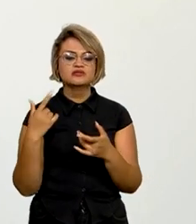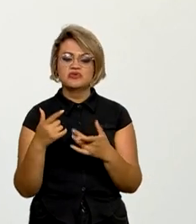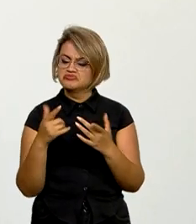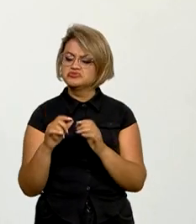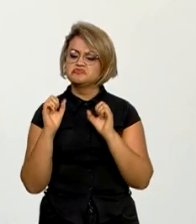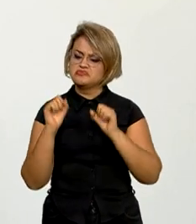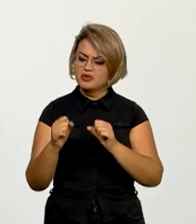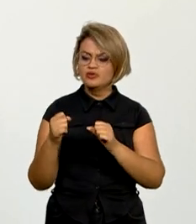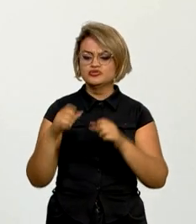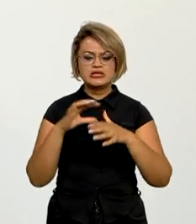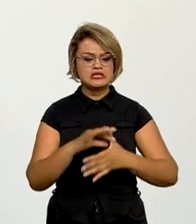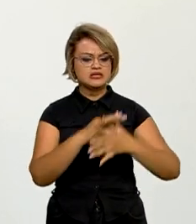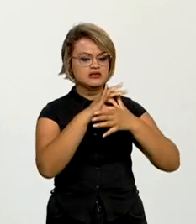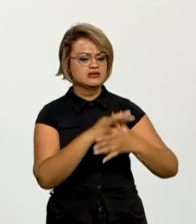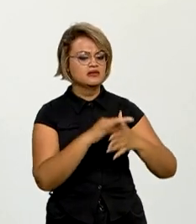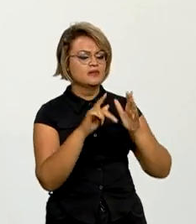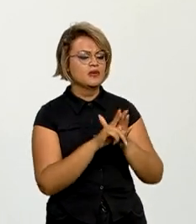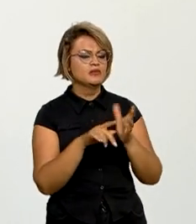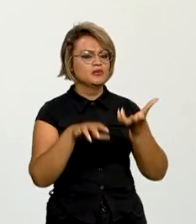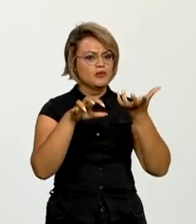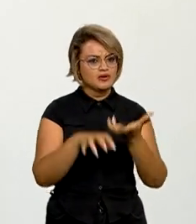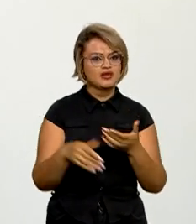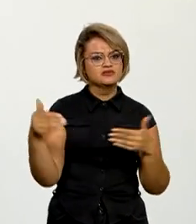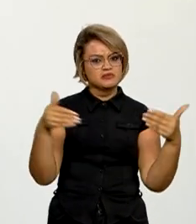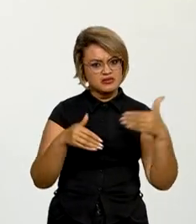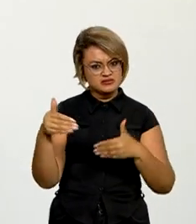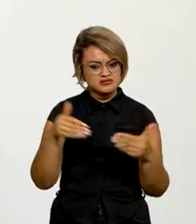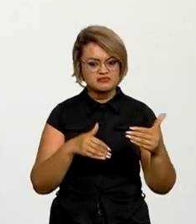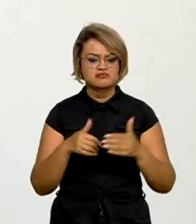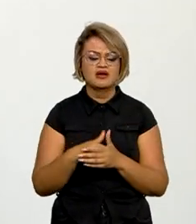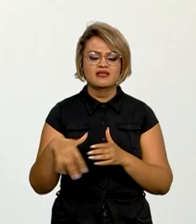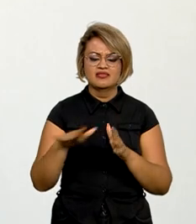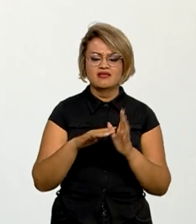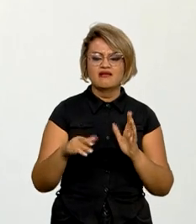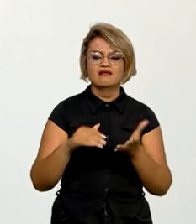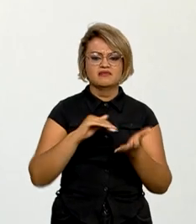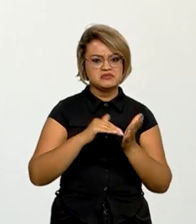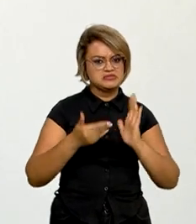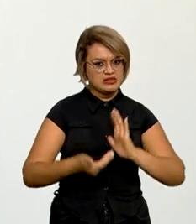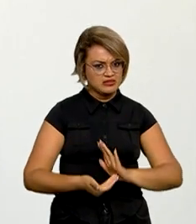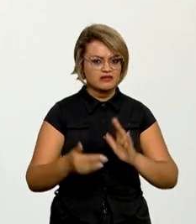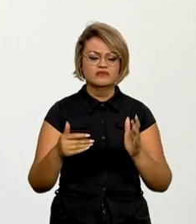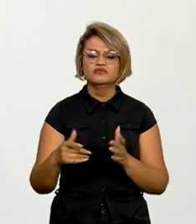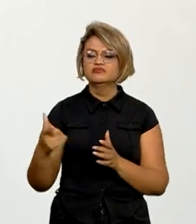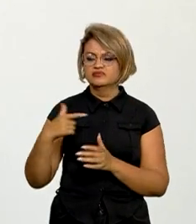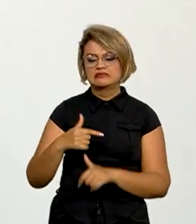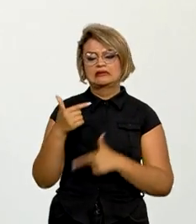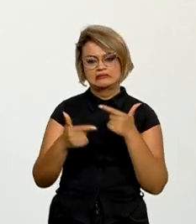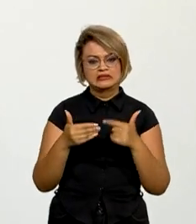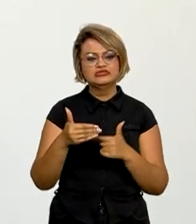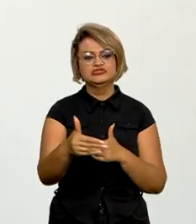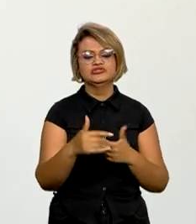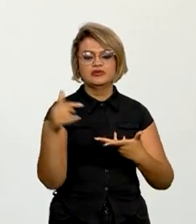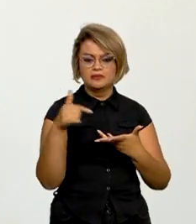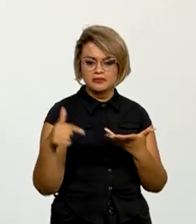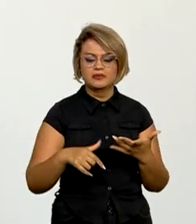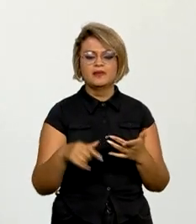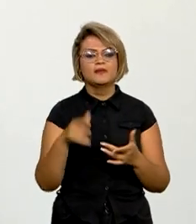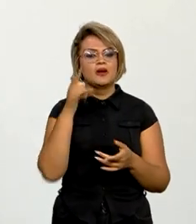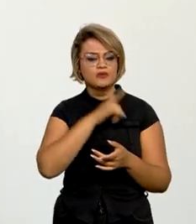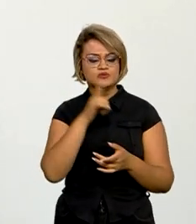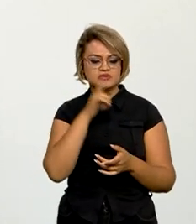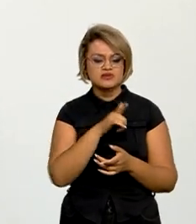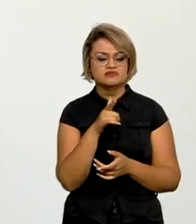disposição das lideranças do Congresso Nacional, tanto Câmara quanto Senado. Tem muito trabalho pela frente para a gente consolidar